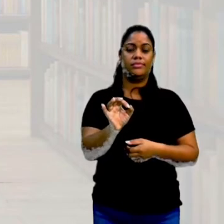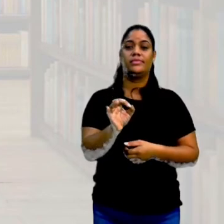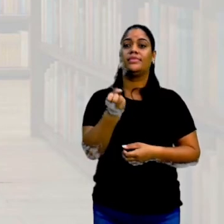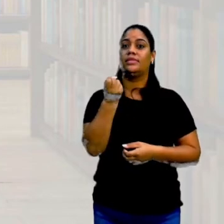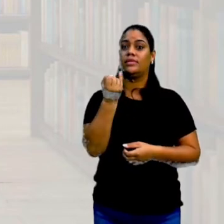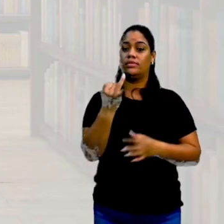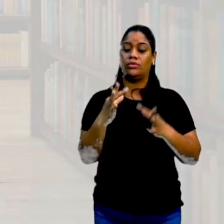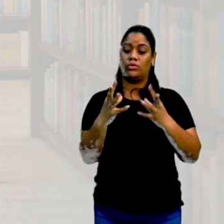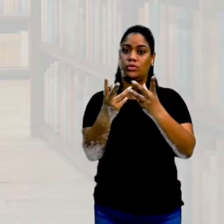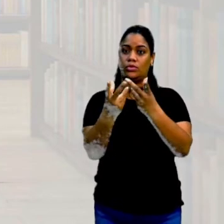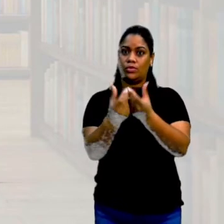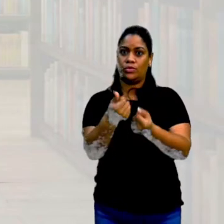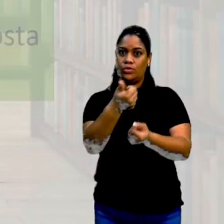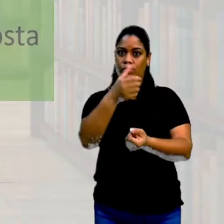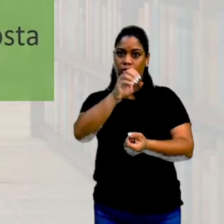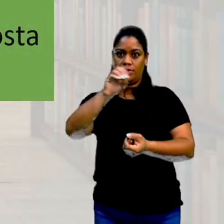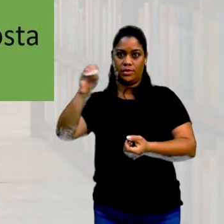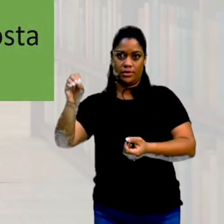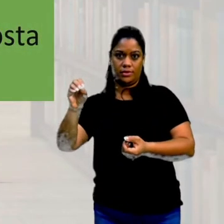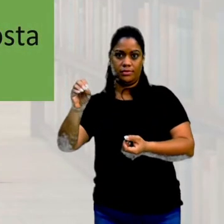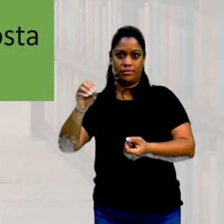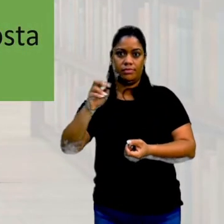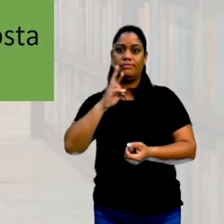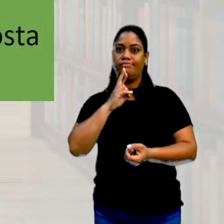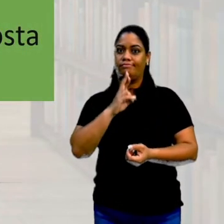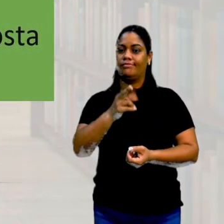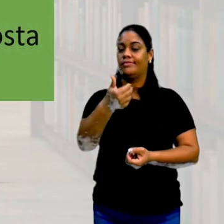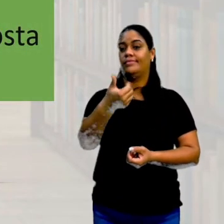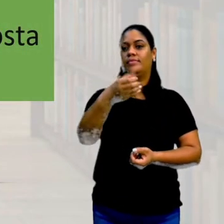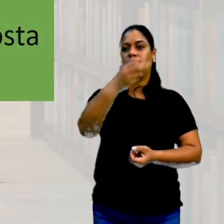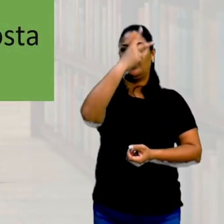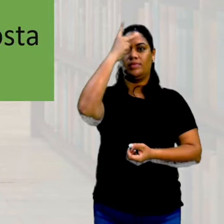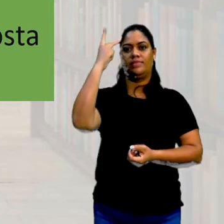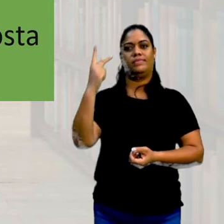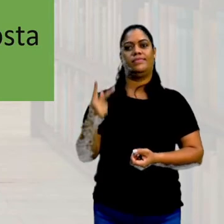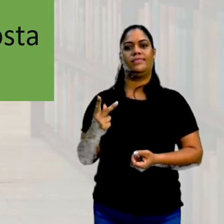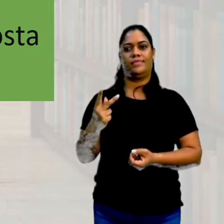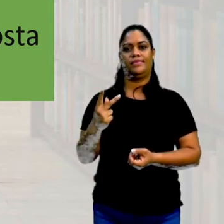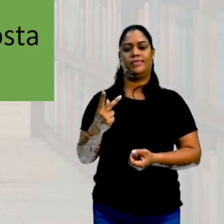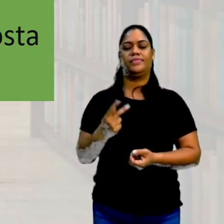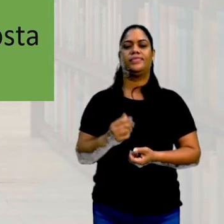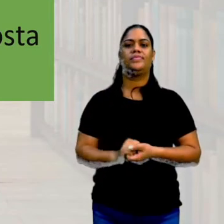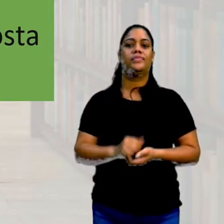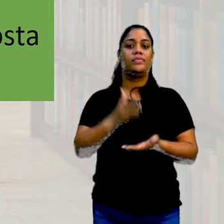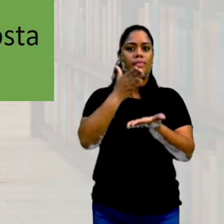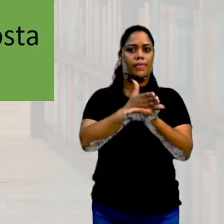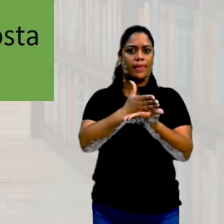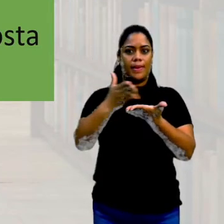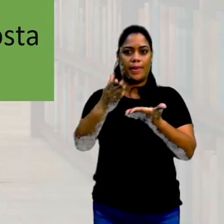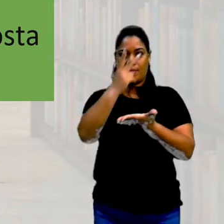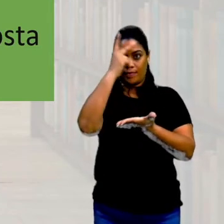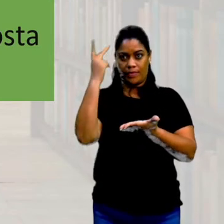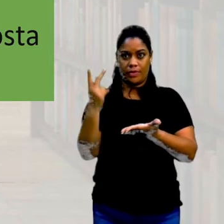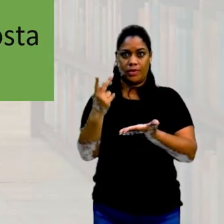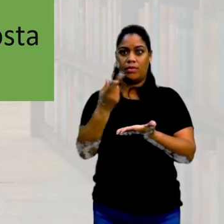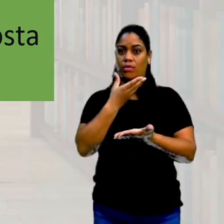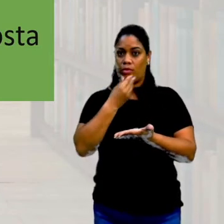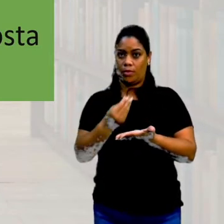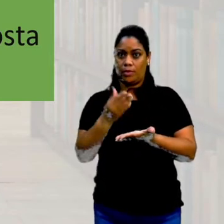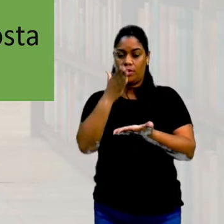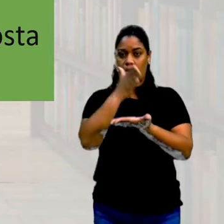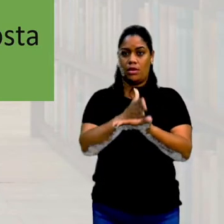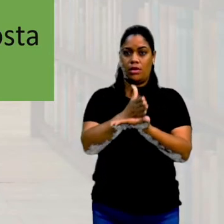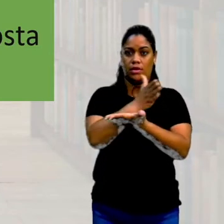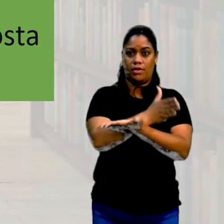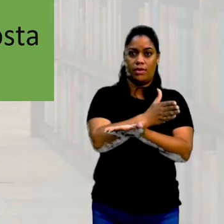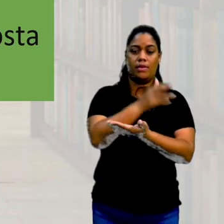pessoas. Está certo? Agora, imagina que metade dessas pessoas são homens e a outra metade